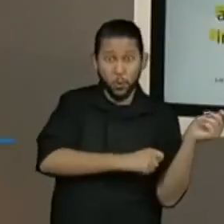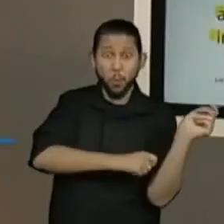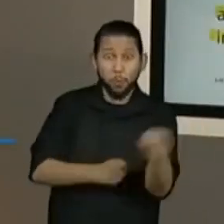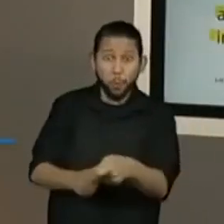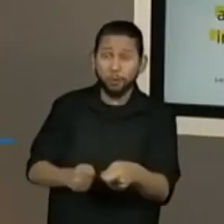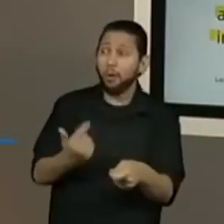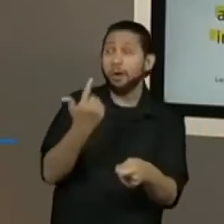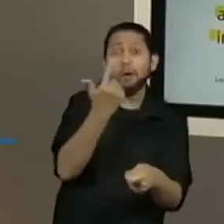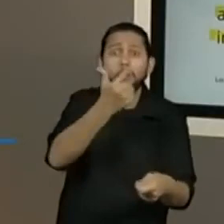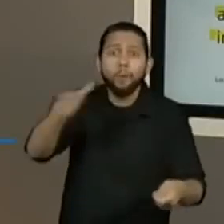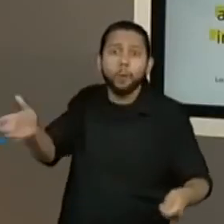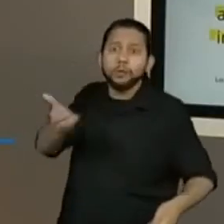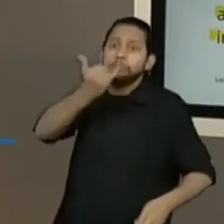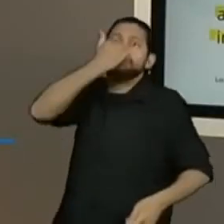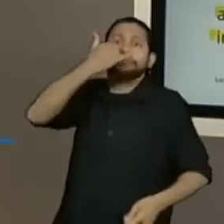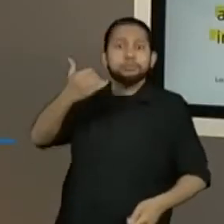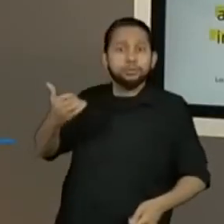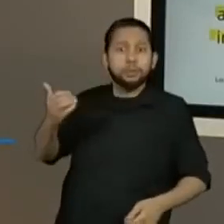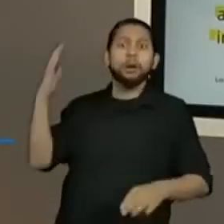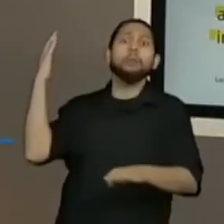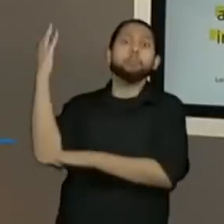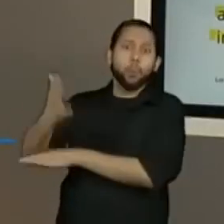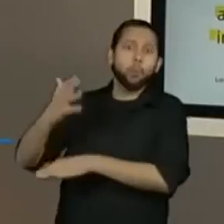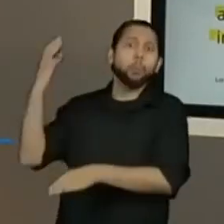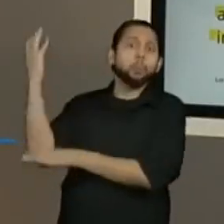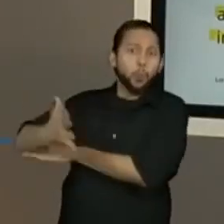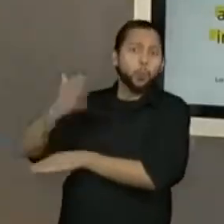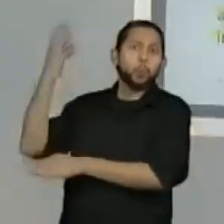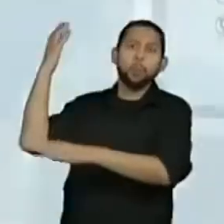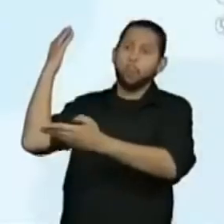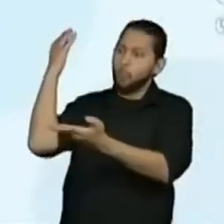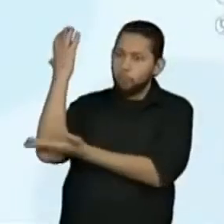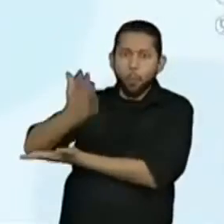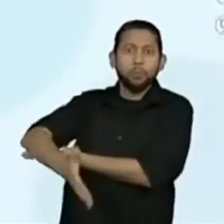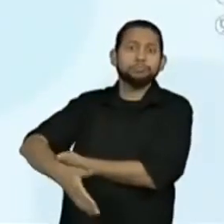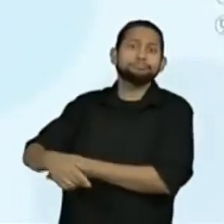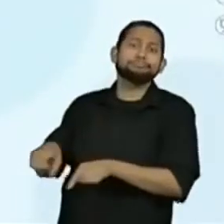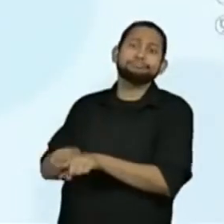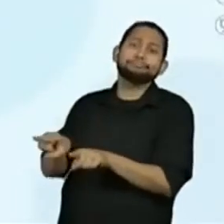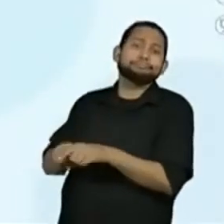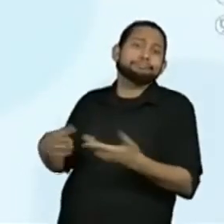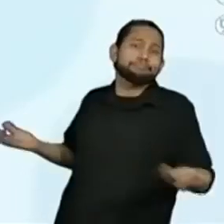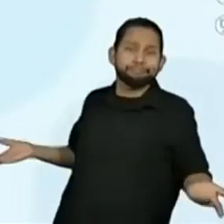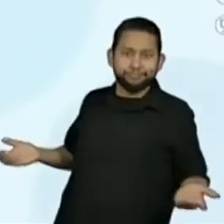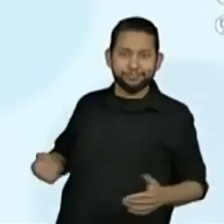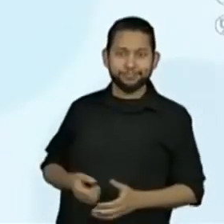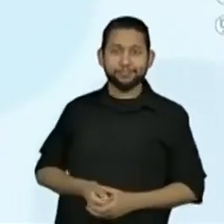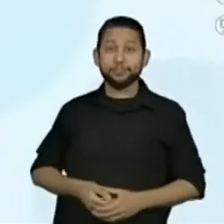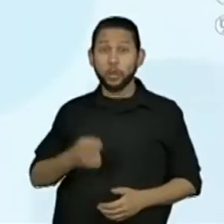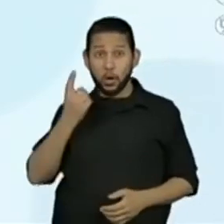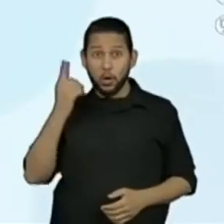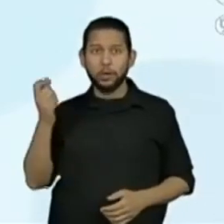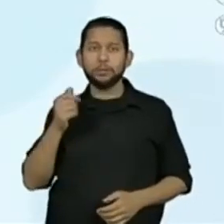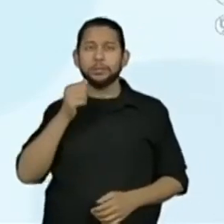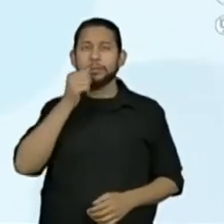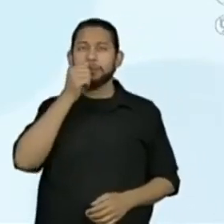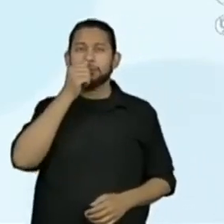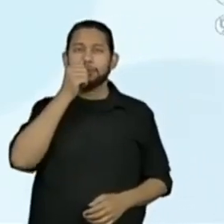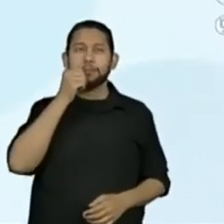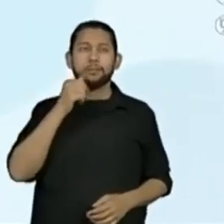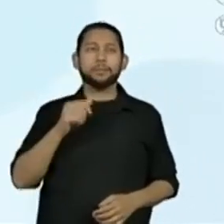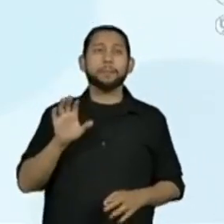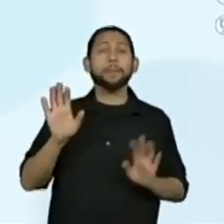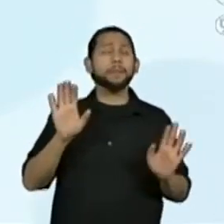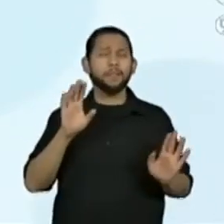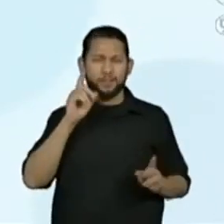palavras. Vocês perceberam que tem algumas palavras em destaque? Então, vamos lá aqui de novo ao texto. Vou até mudar de cor